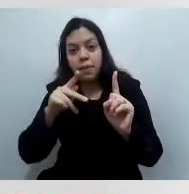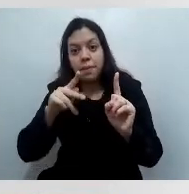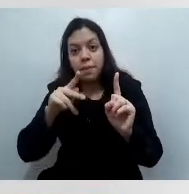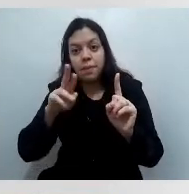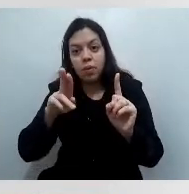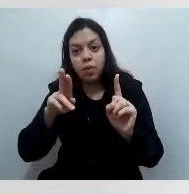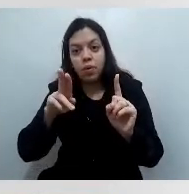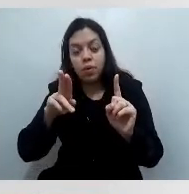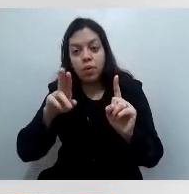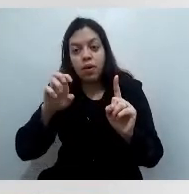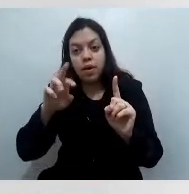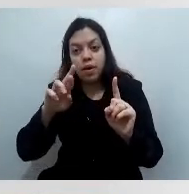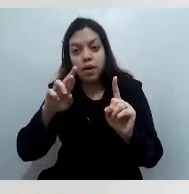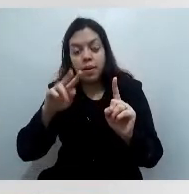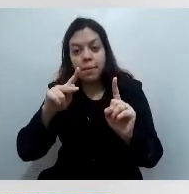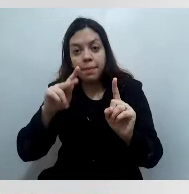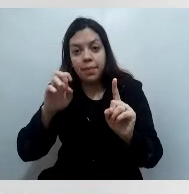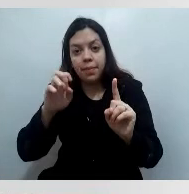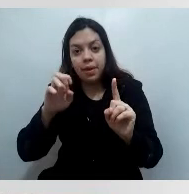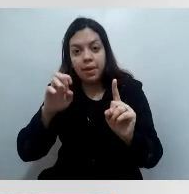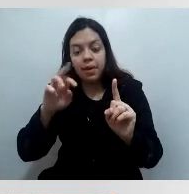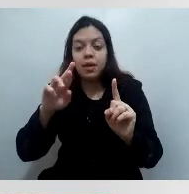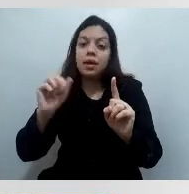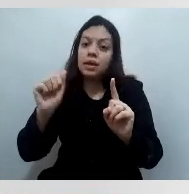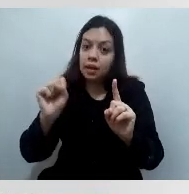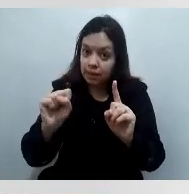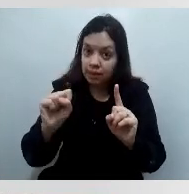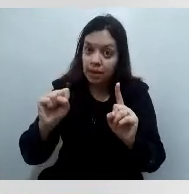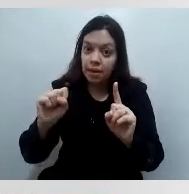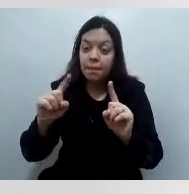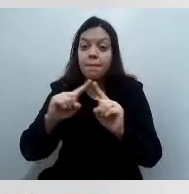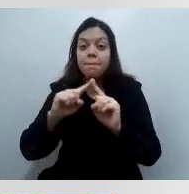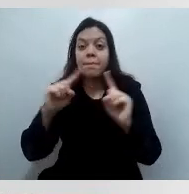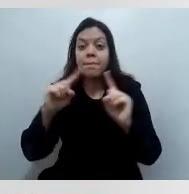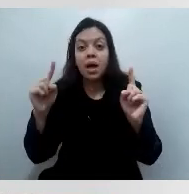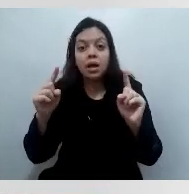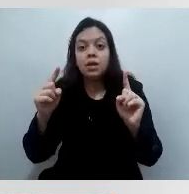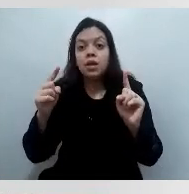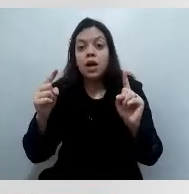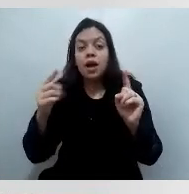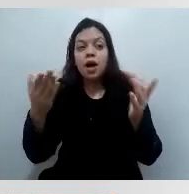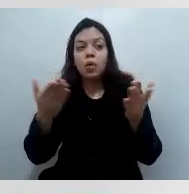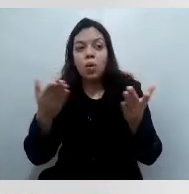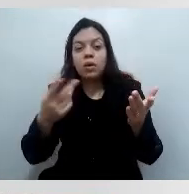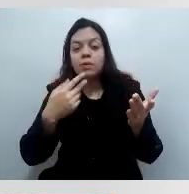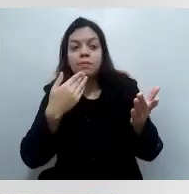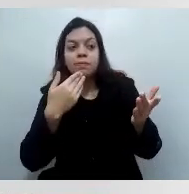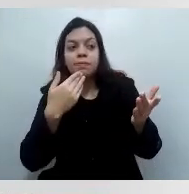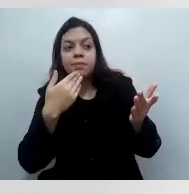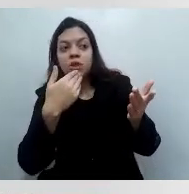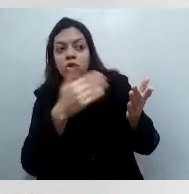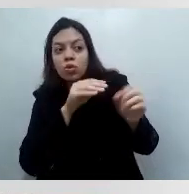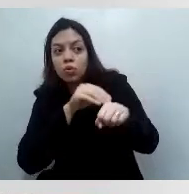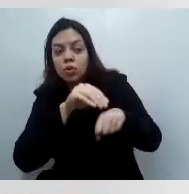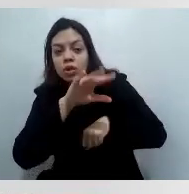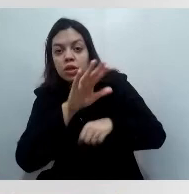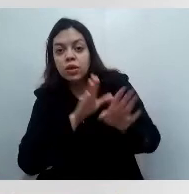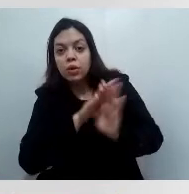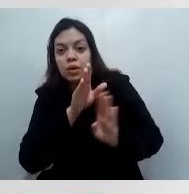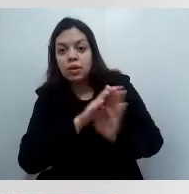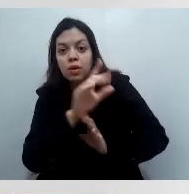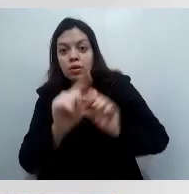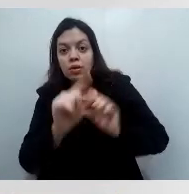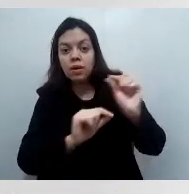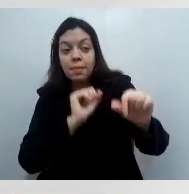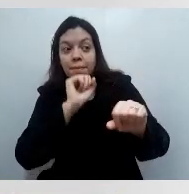respeitando a orientação da Anvisa, nós temos que reforçar que é importante que as gestantes